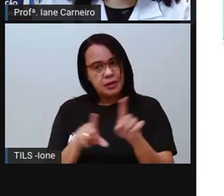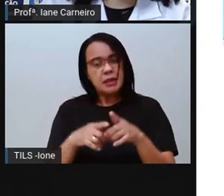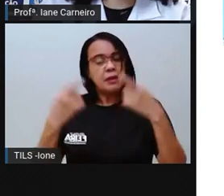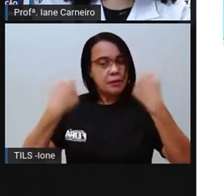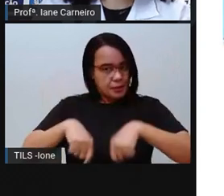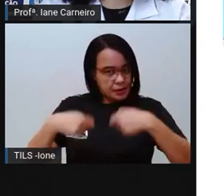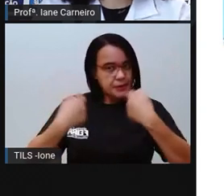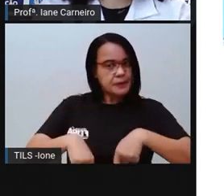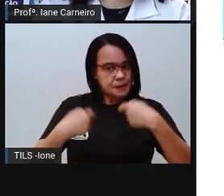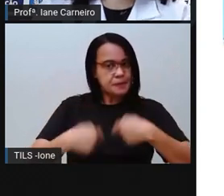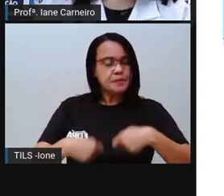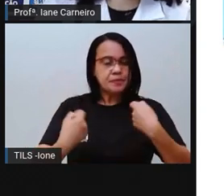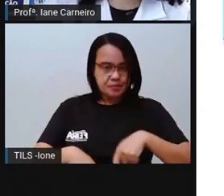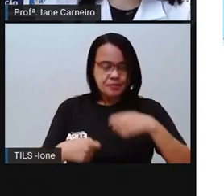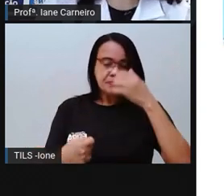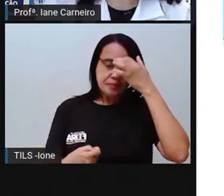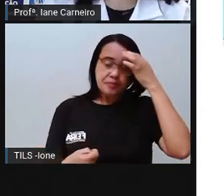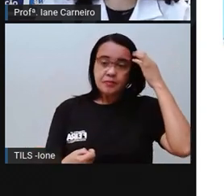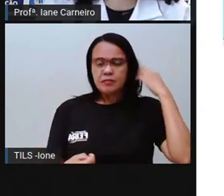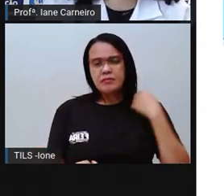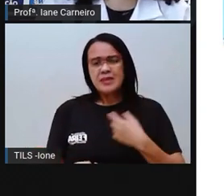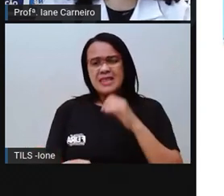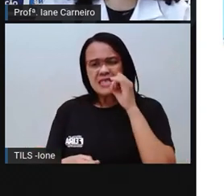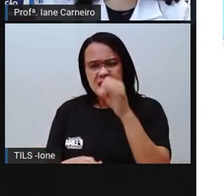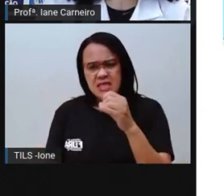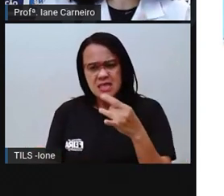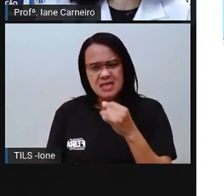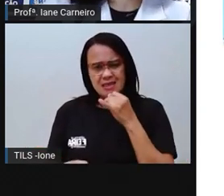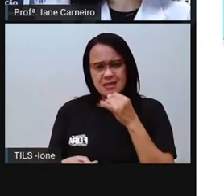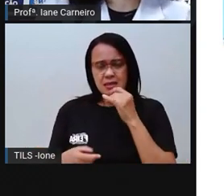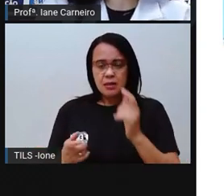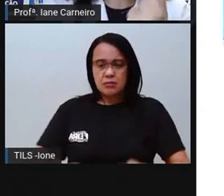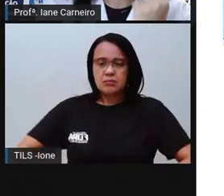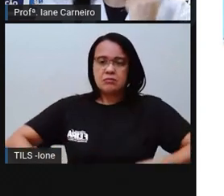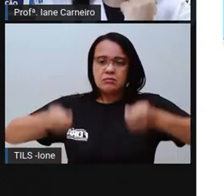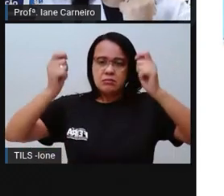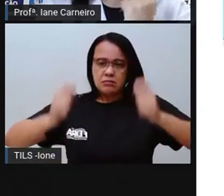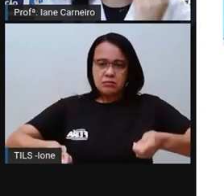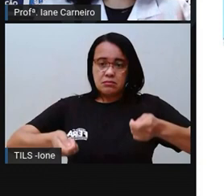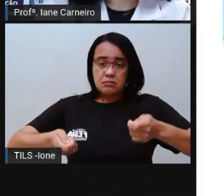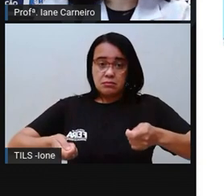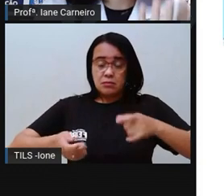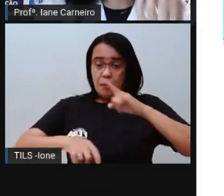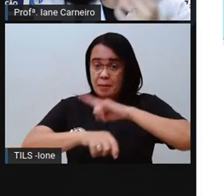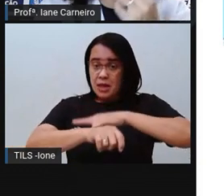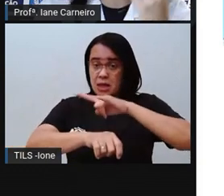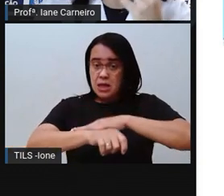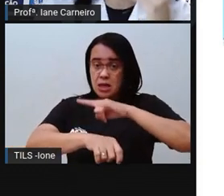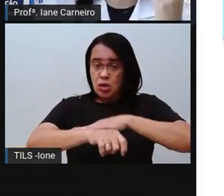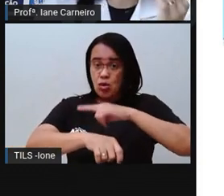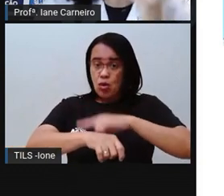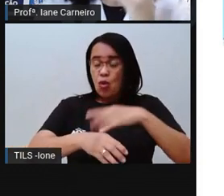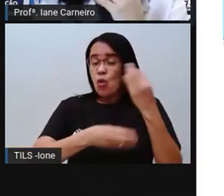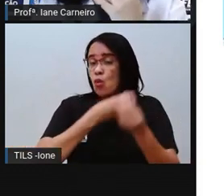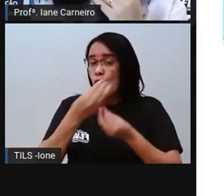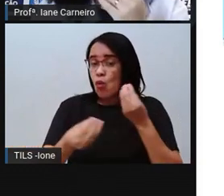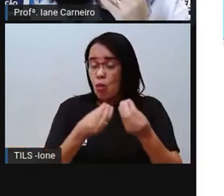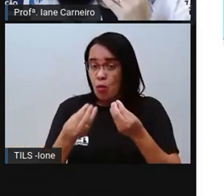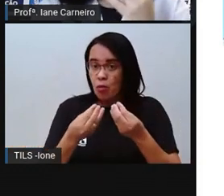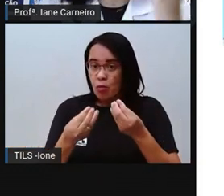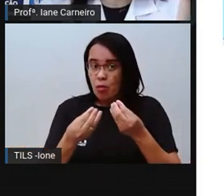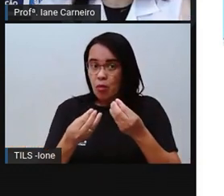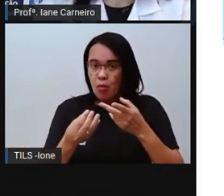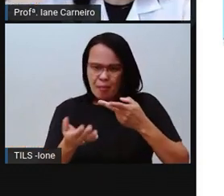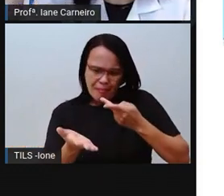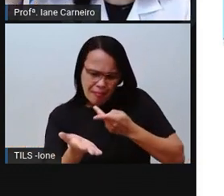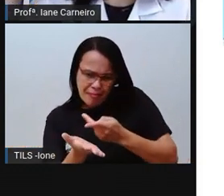E se você for colocar um tapete no banheiro, precisa ser um tapete antiderrapante,